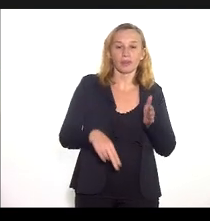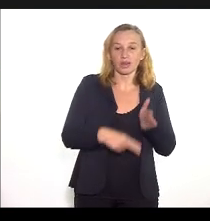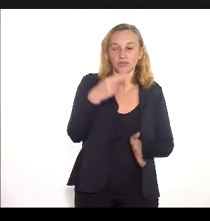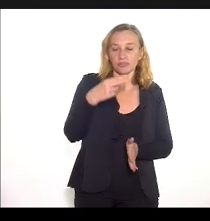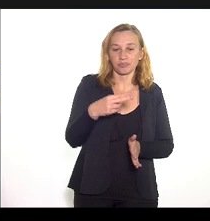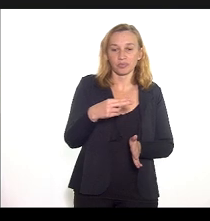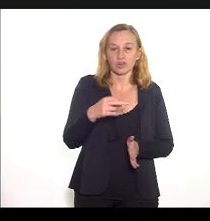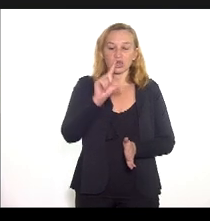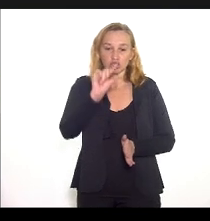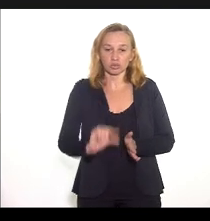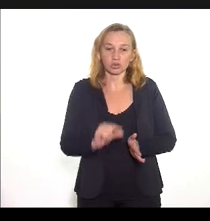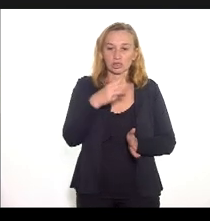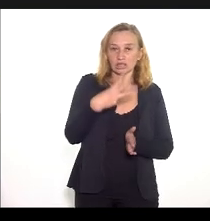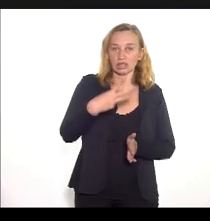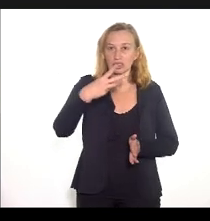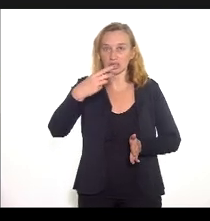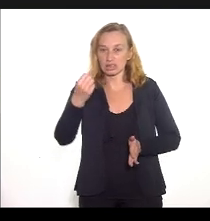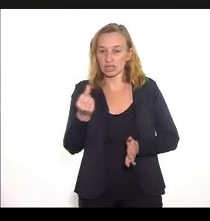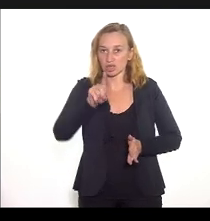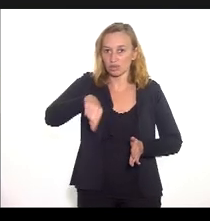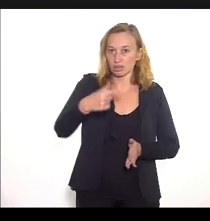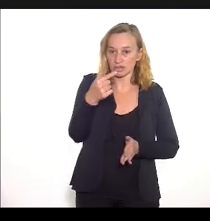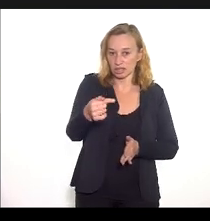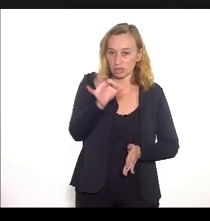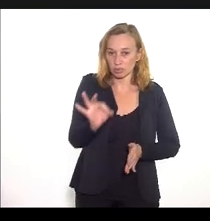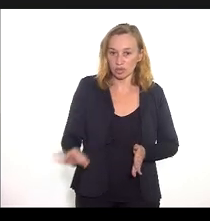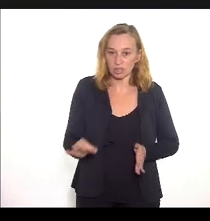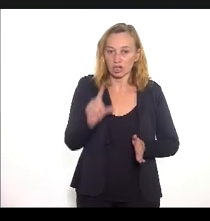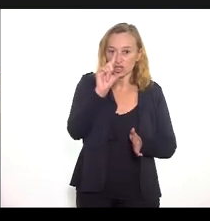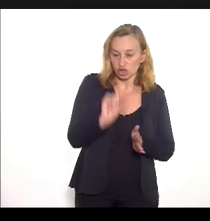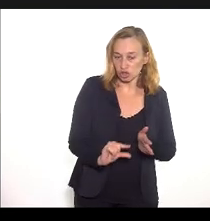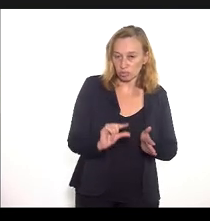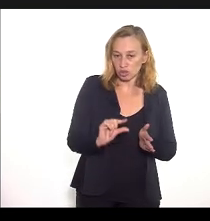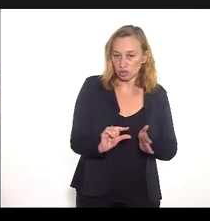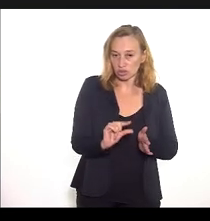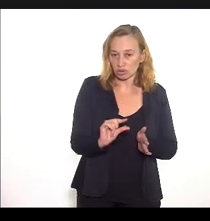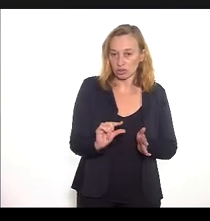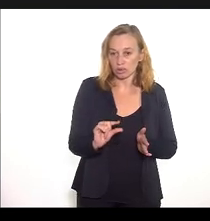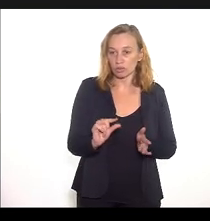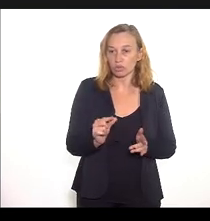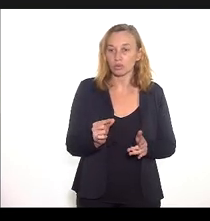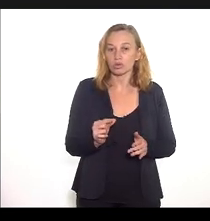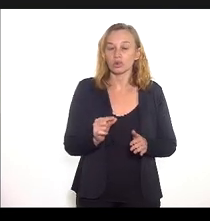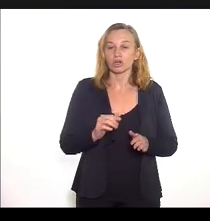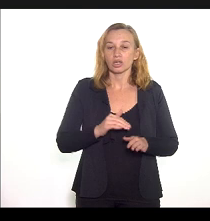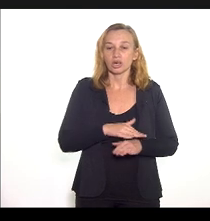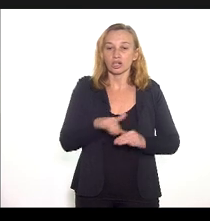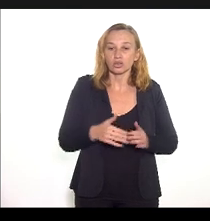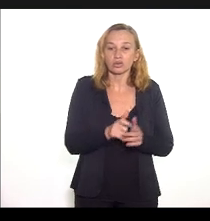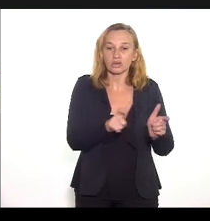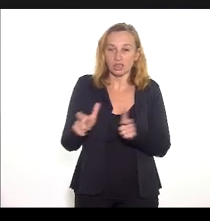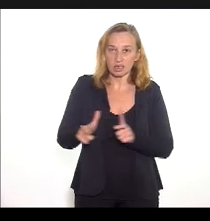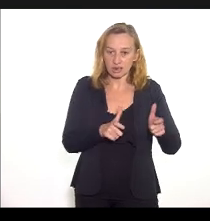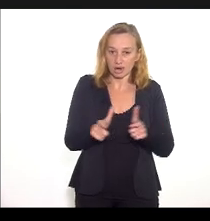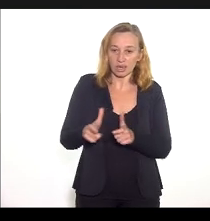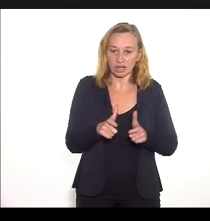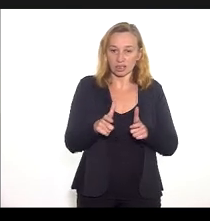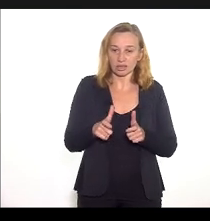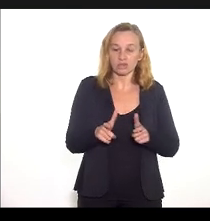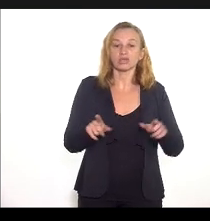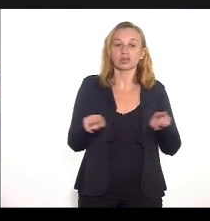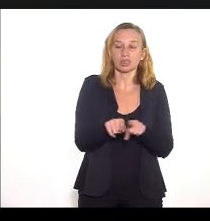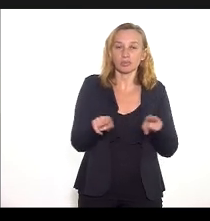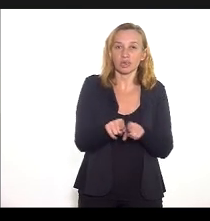reduziram 36,7%, com diminuição significativa em todas as especialidades, assim como as